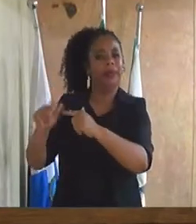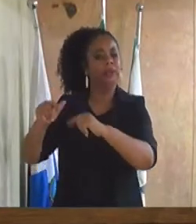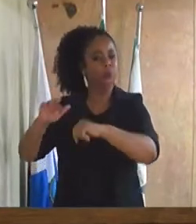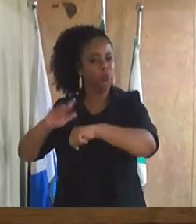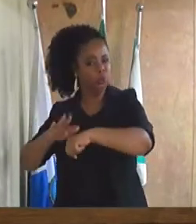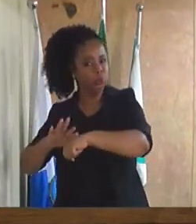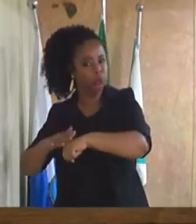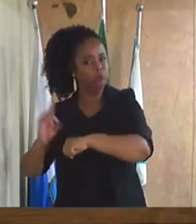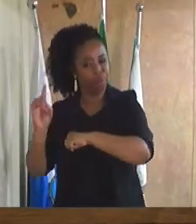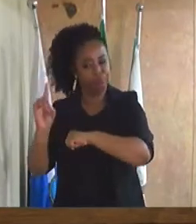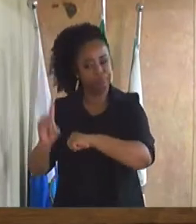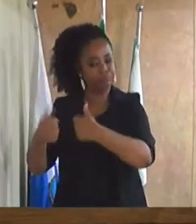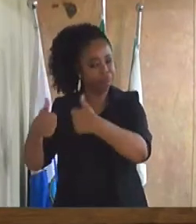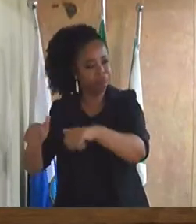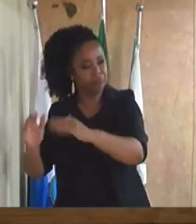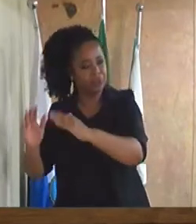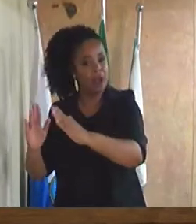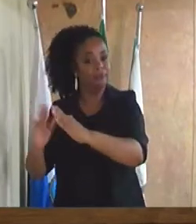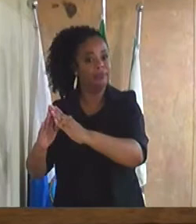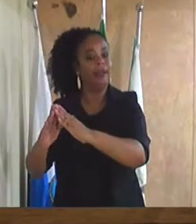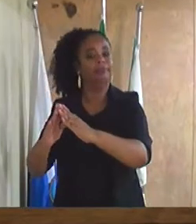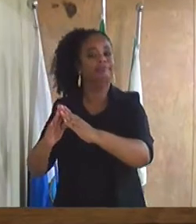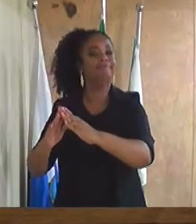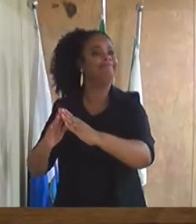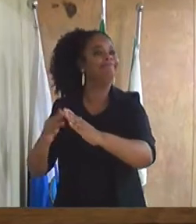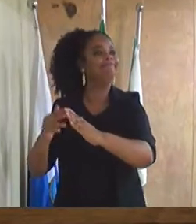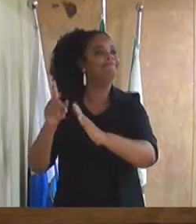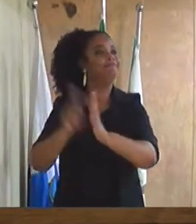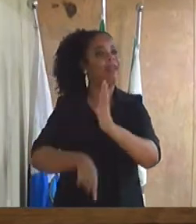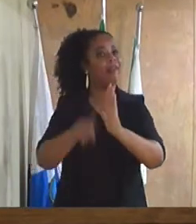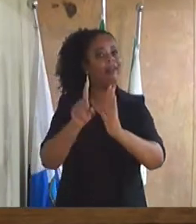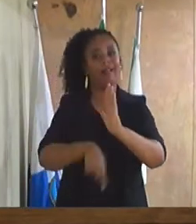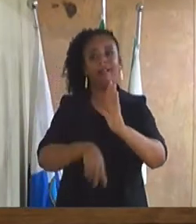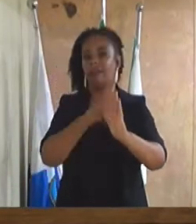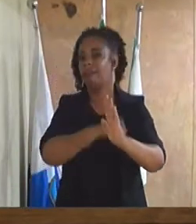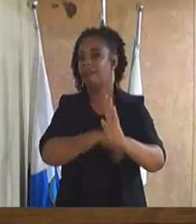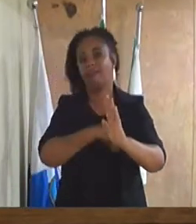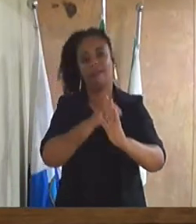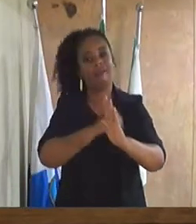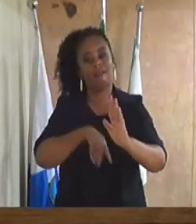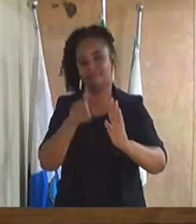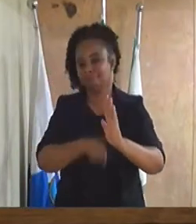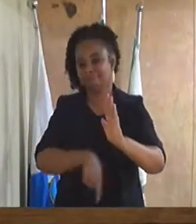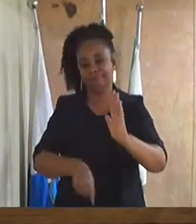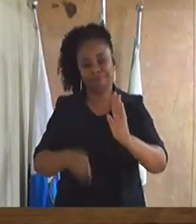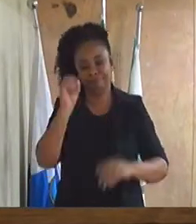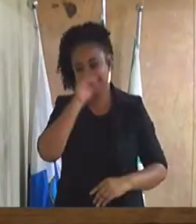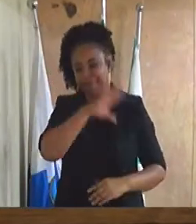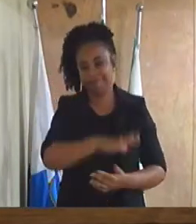e, infelizmente, é descontado o salário. Isso é um absurdo. Um absurdo.